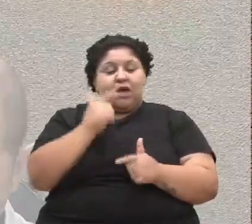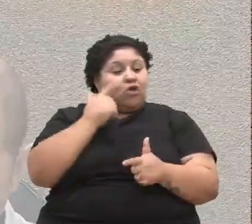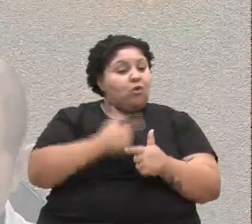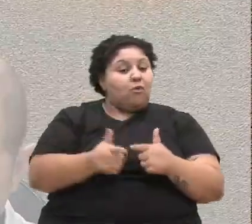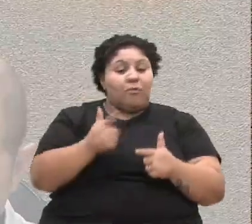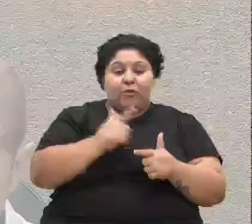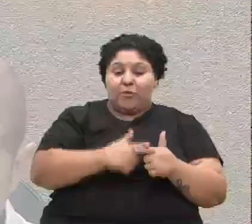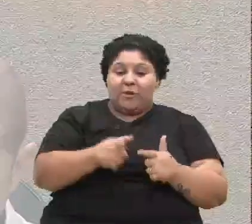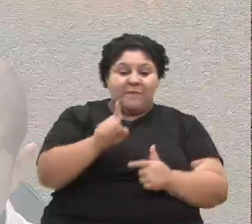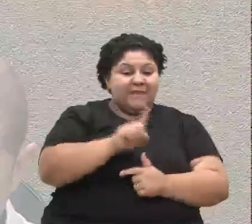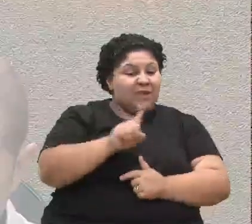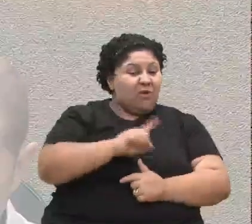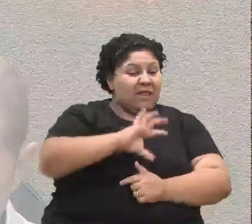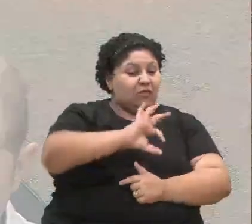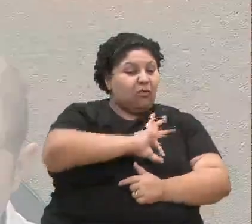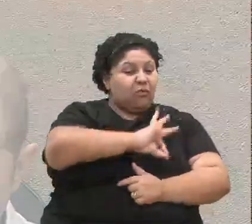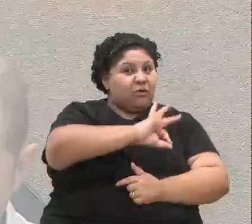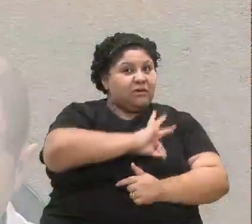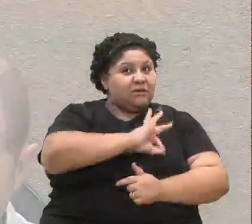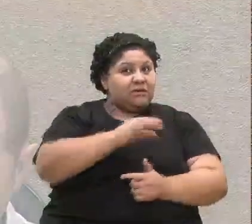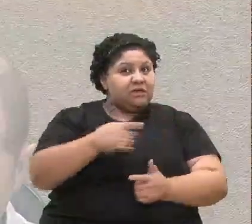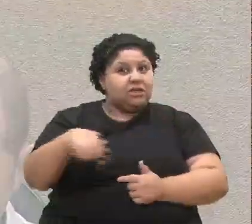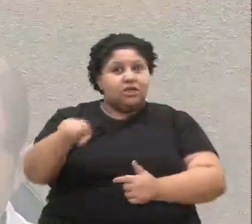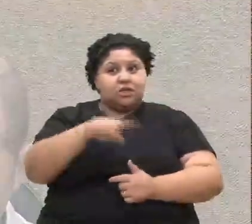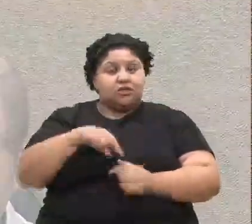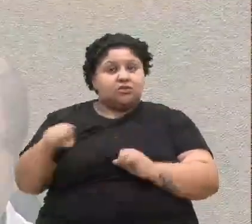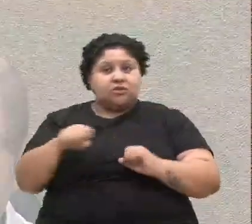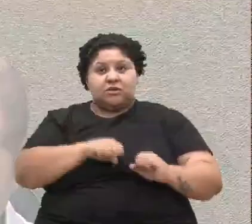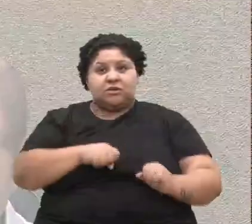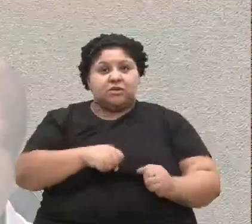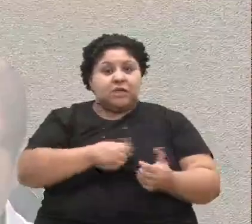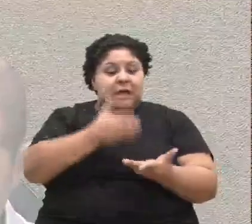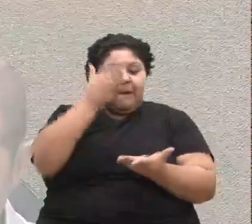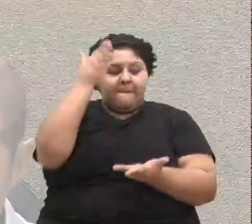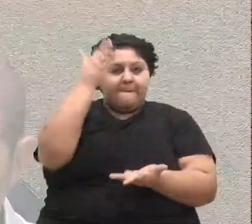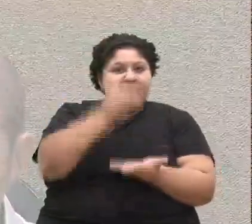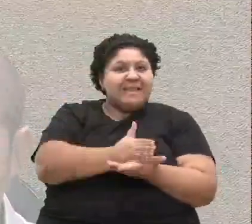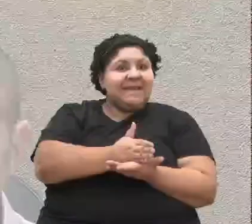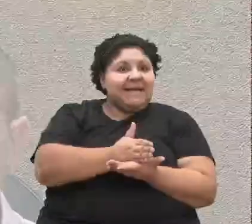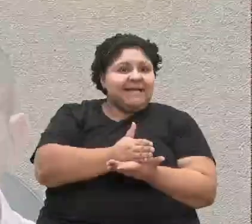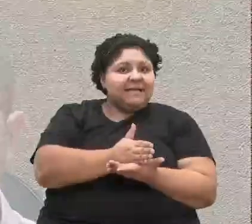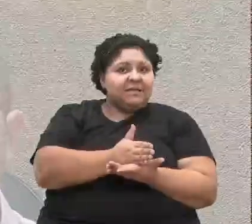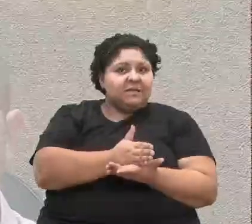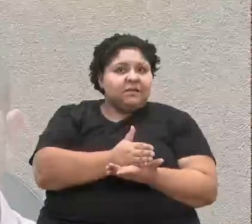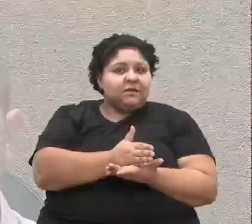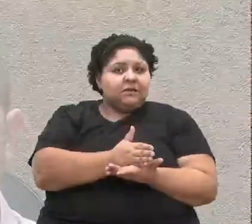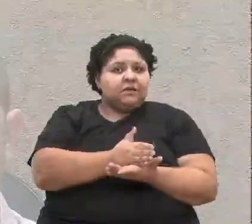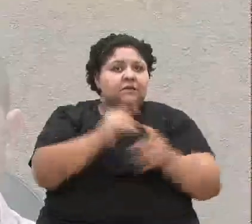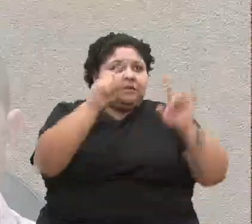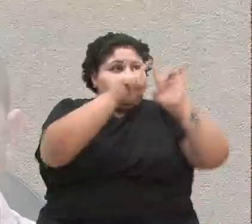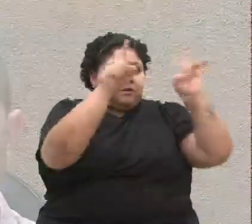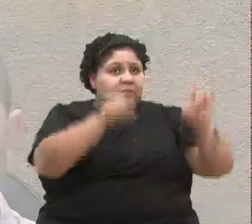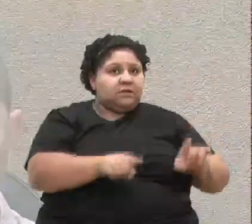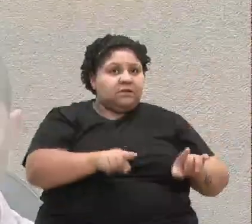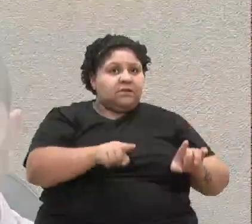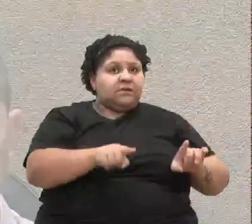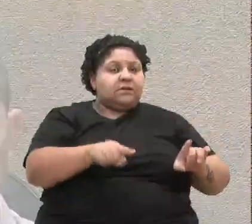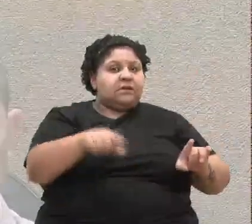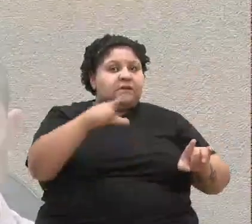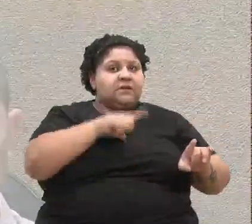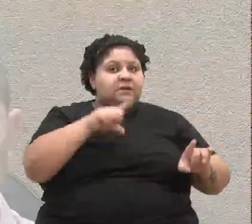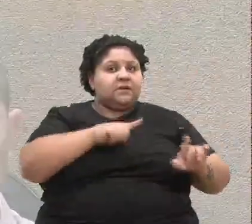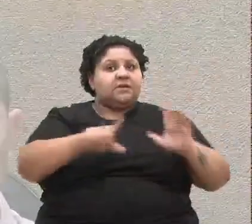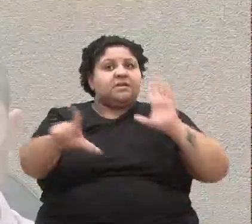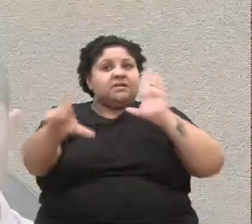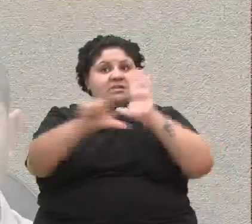está no policiamento. Nós poderíamos ter hoje a metade do efetivo que a gente tem. Se as